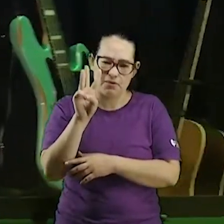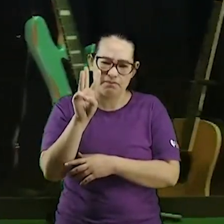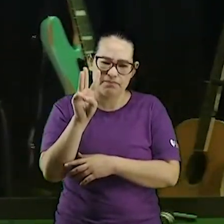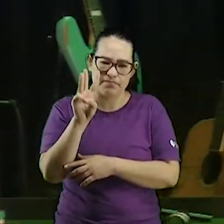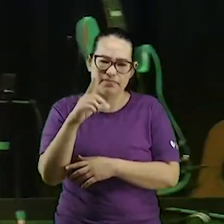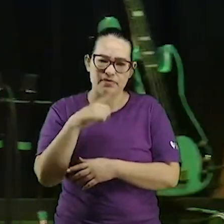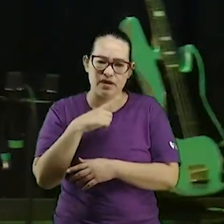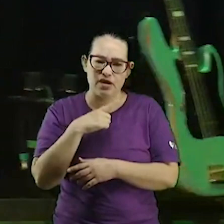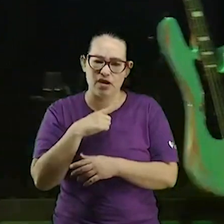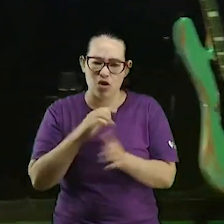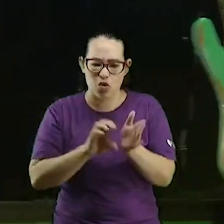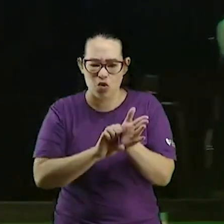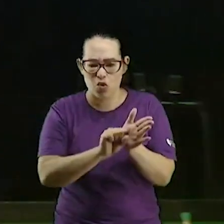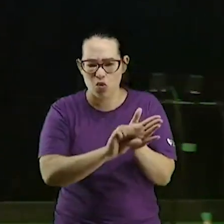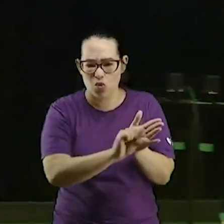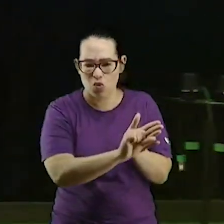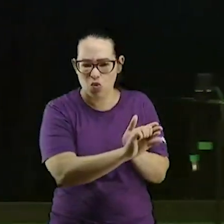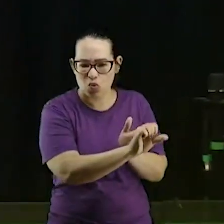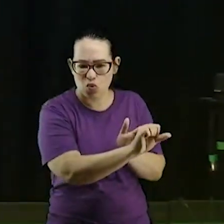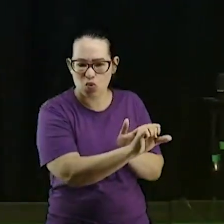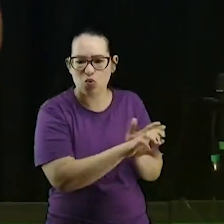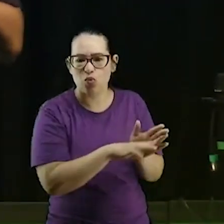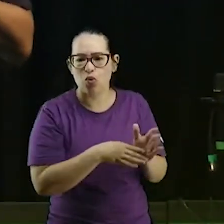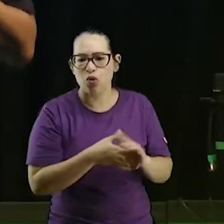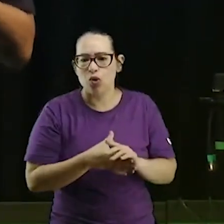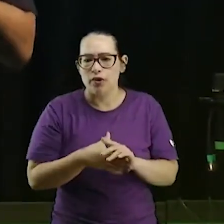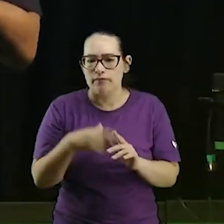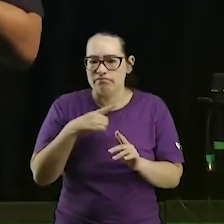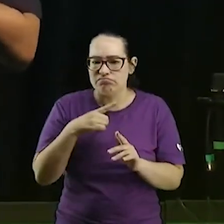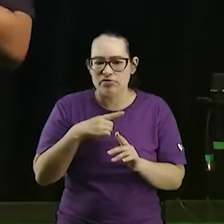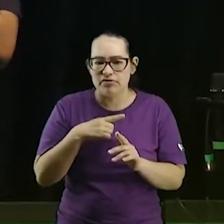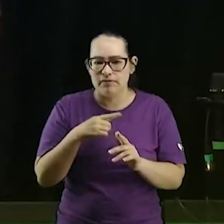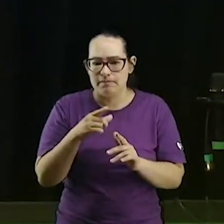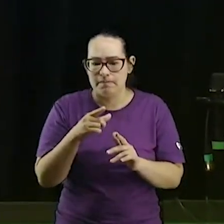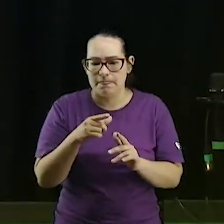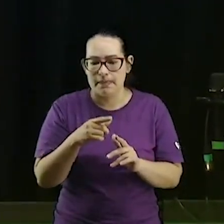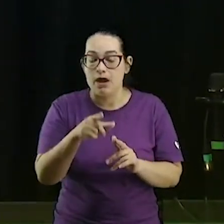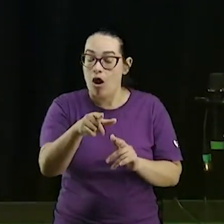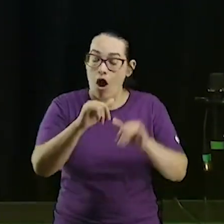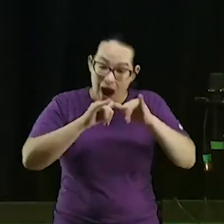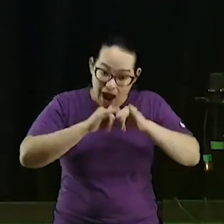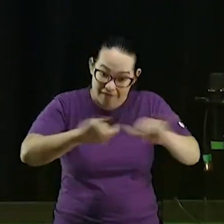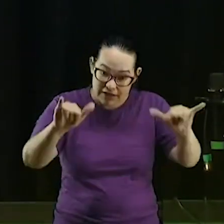bota lá no google translator você não vai ter dificuldade nenhuma de ler olha o que eu vou dizer para você papai